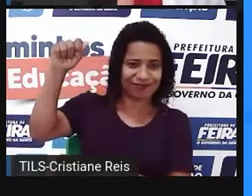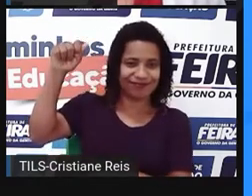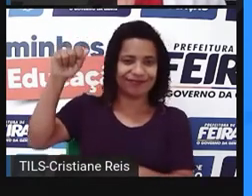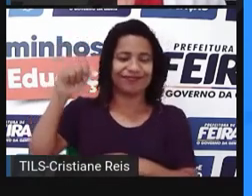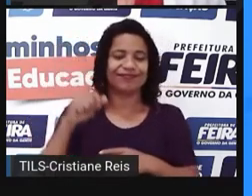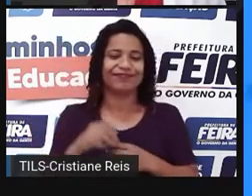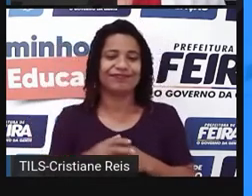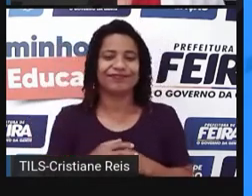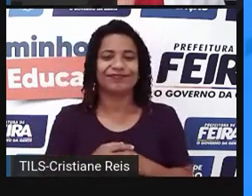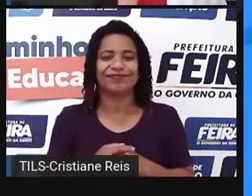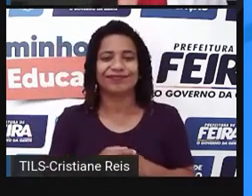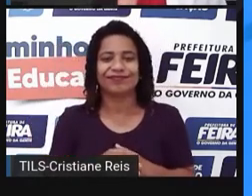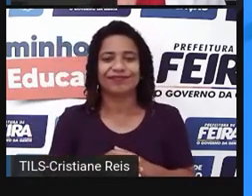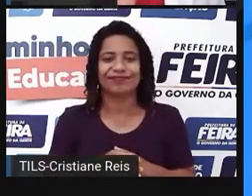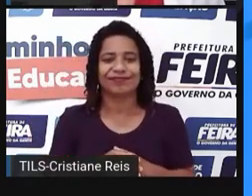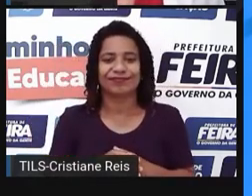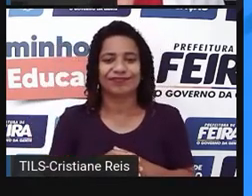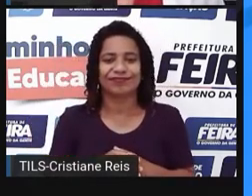Pronto.